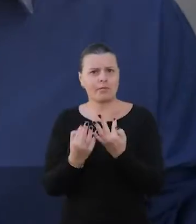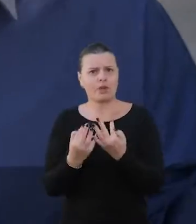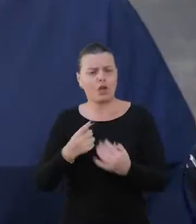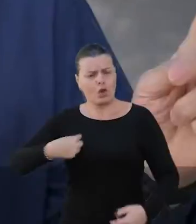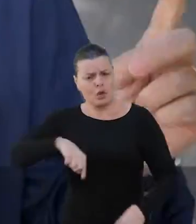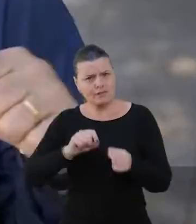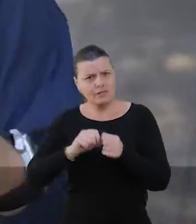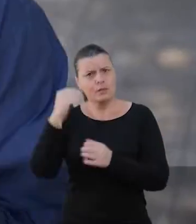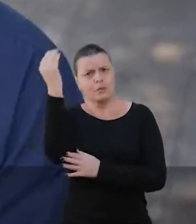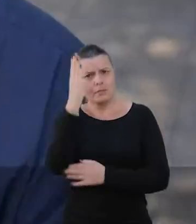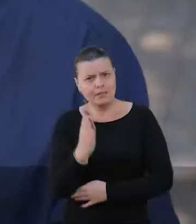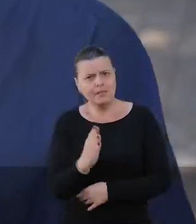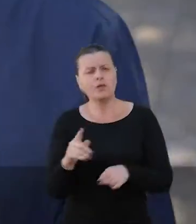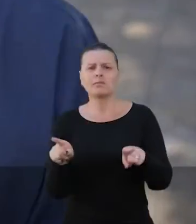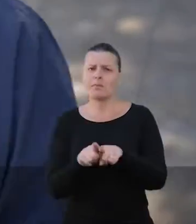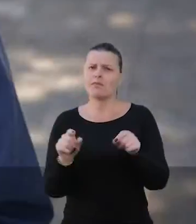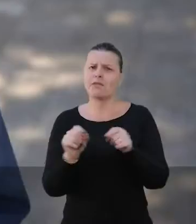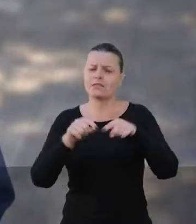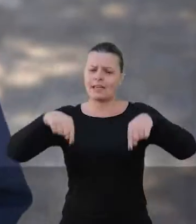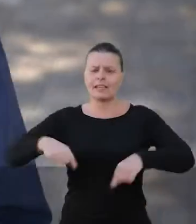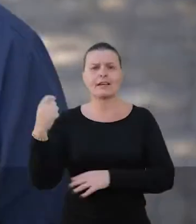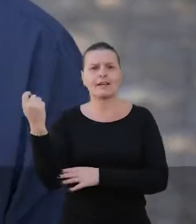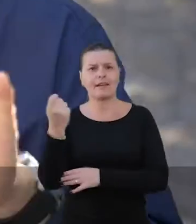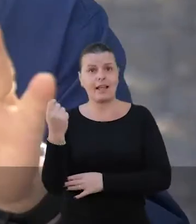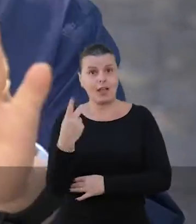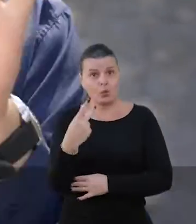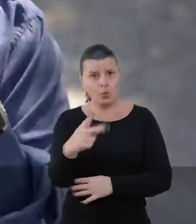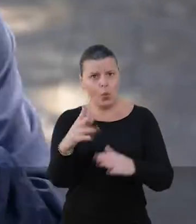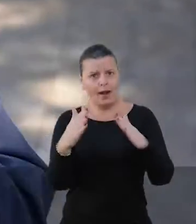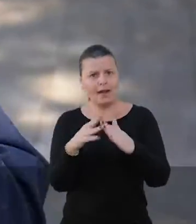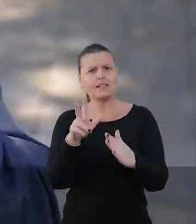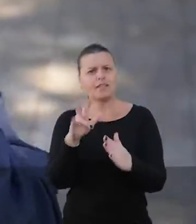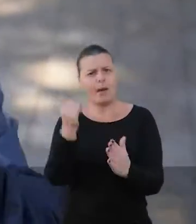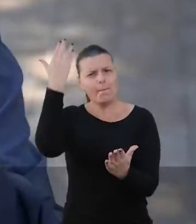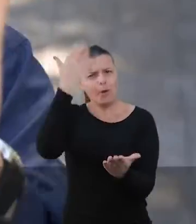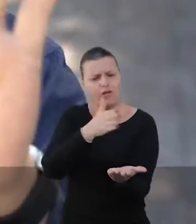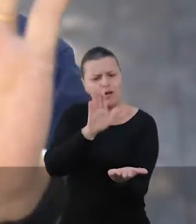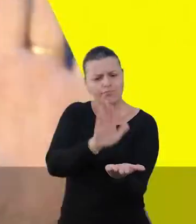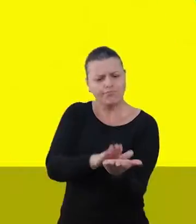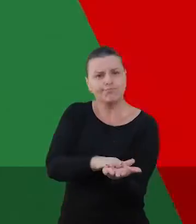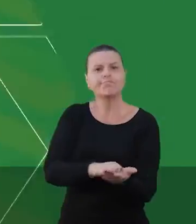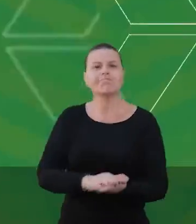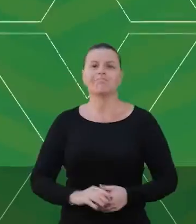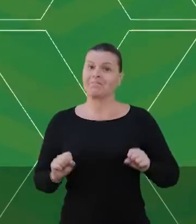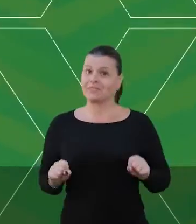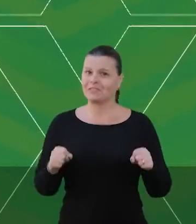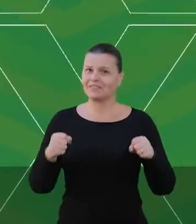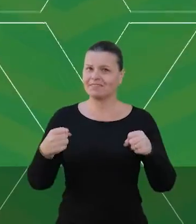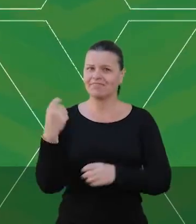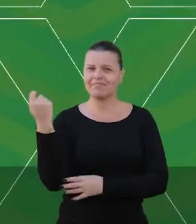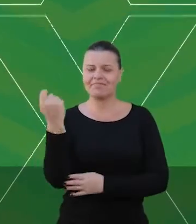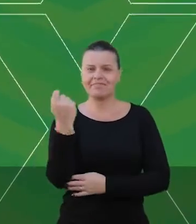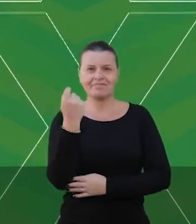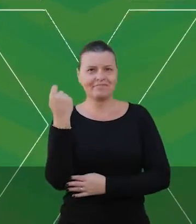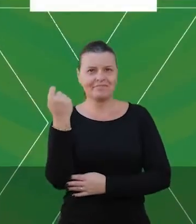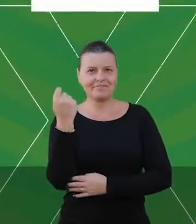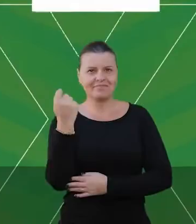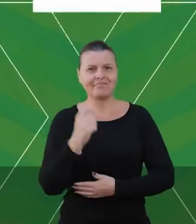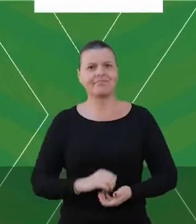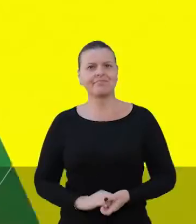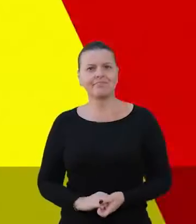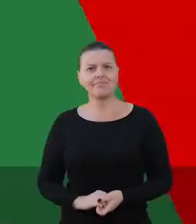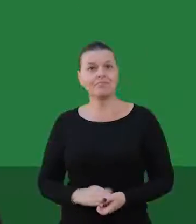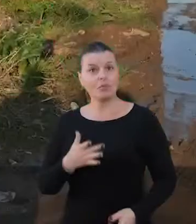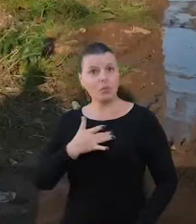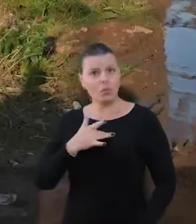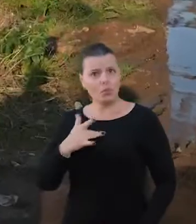Fizemos um Brasil, vamos fazer no Rio Grande do Sul. A tua casa será tua também na escritura. Pra defender o Rio Grande.